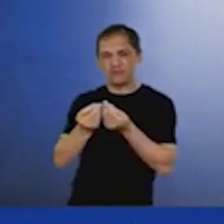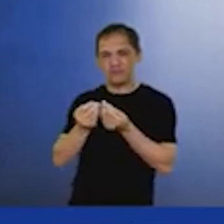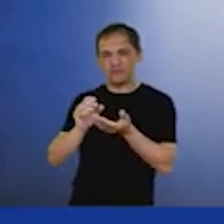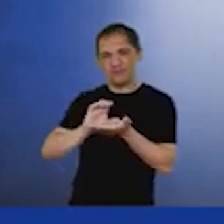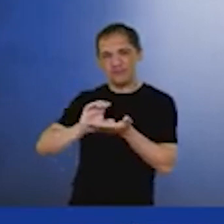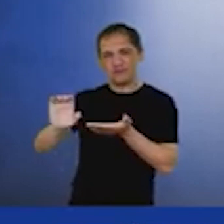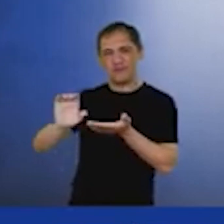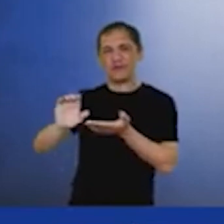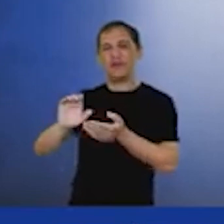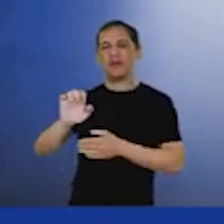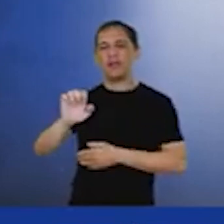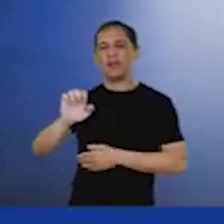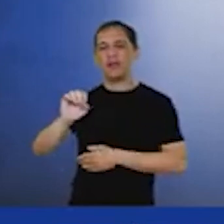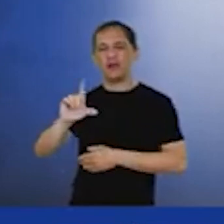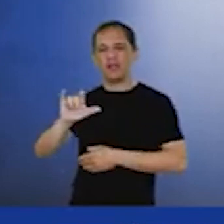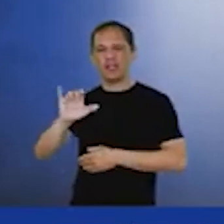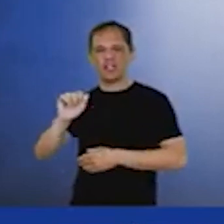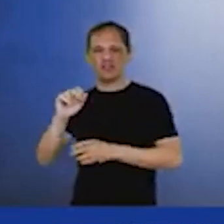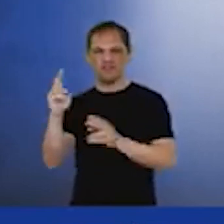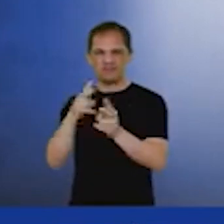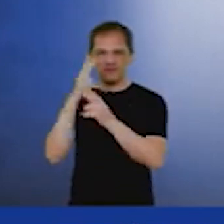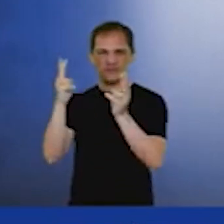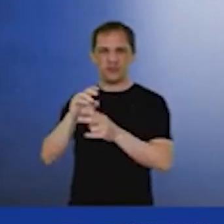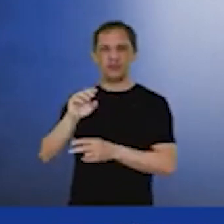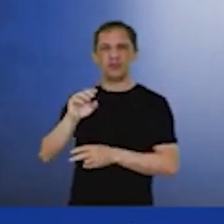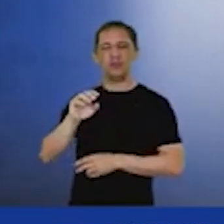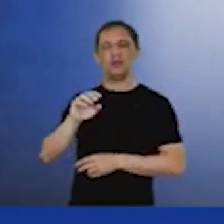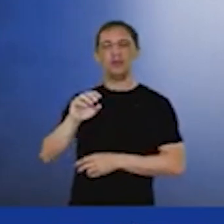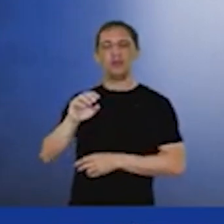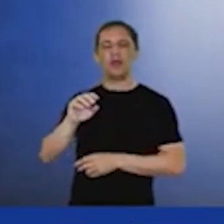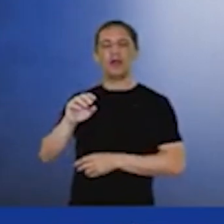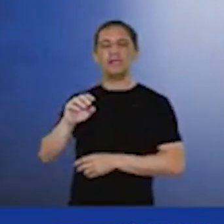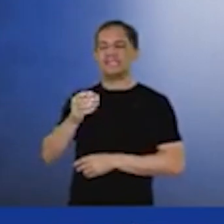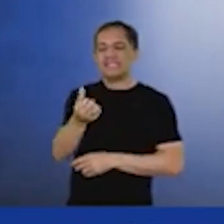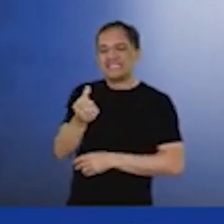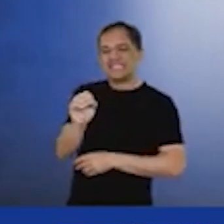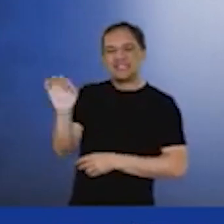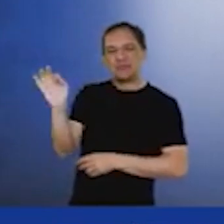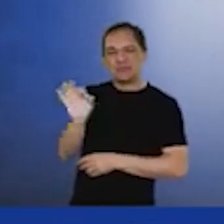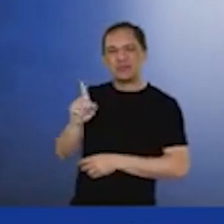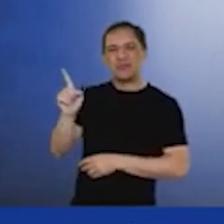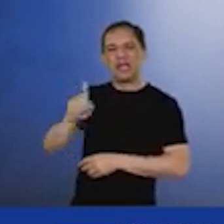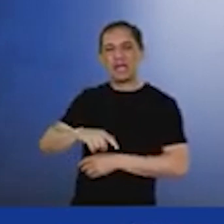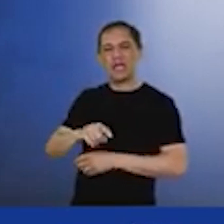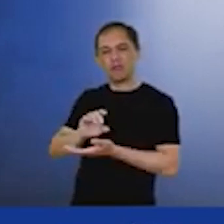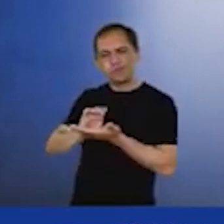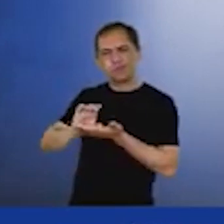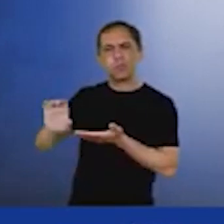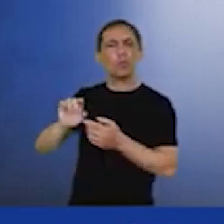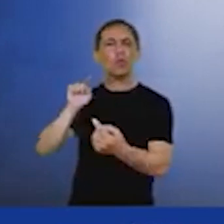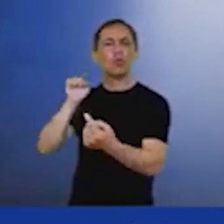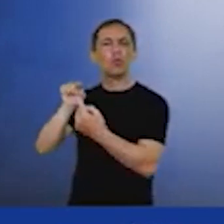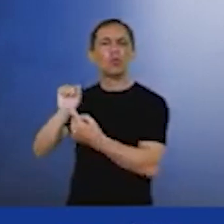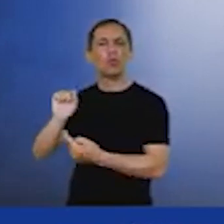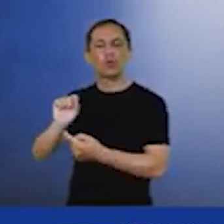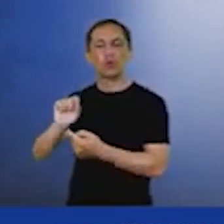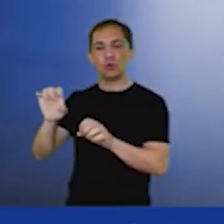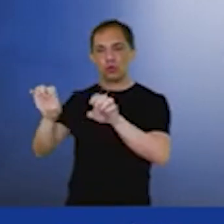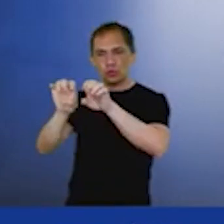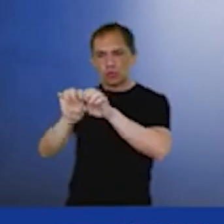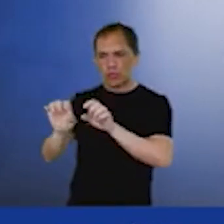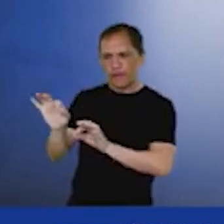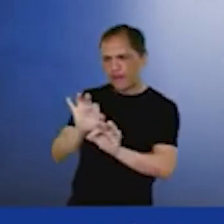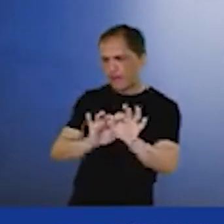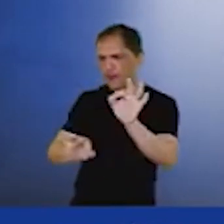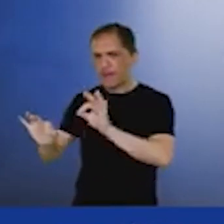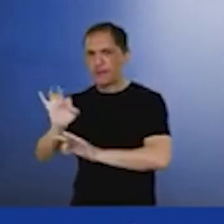eu me aventuraria a dizer que 60% do investimento em eólica offshore é a questão de infraestrutura, e a indústria de óleo e gás consegue fazer